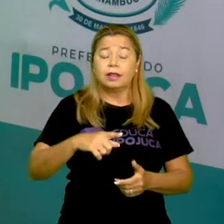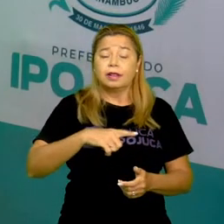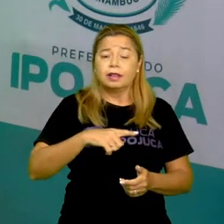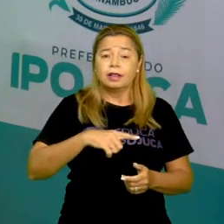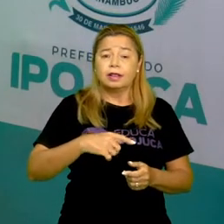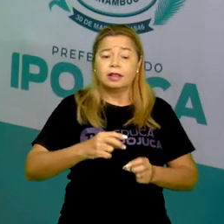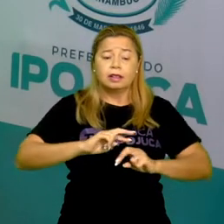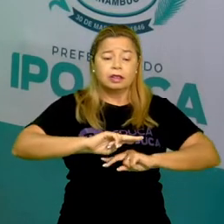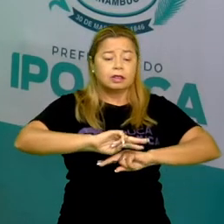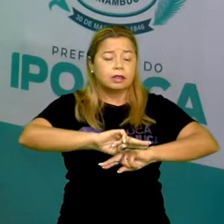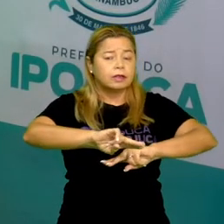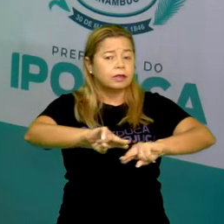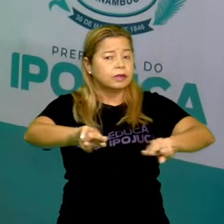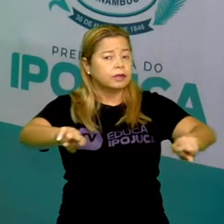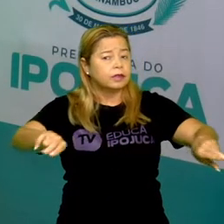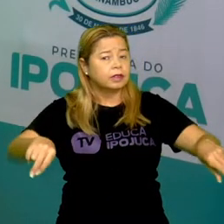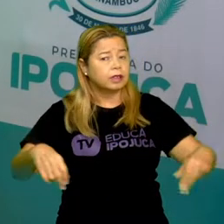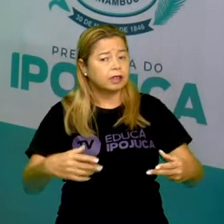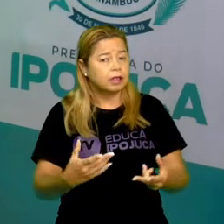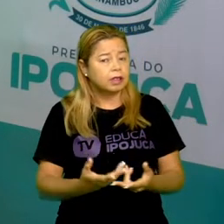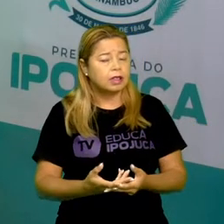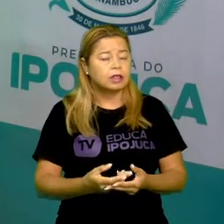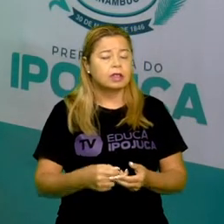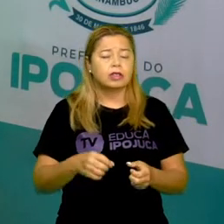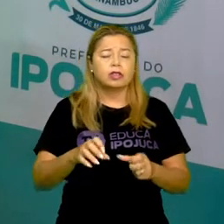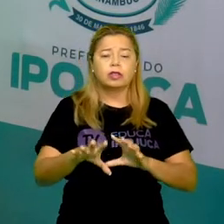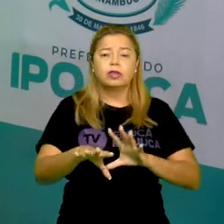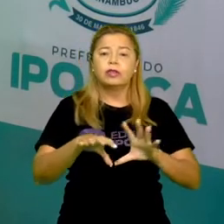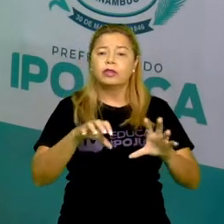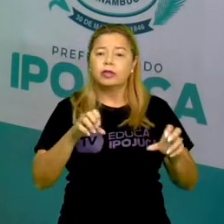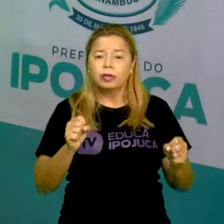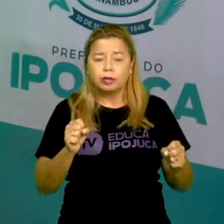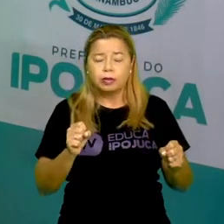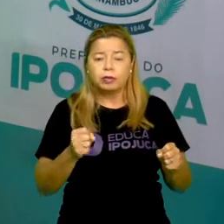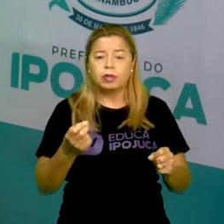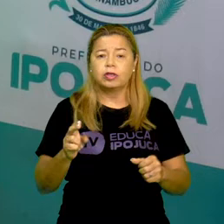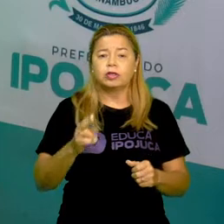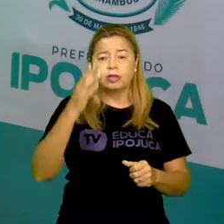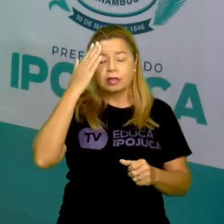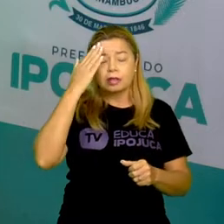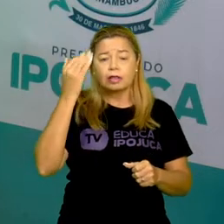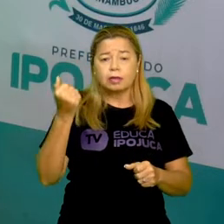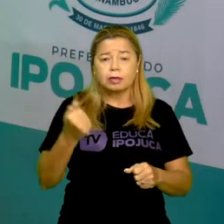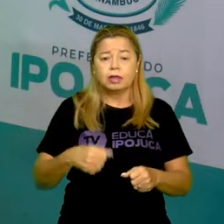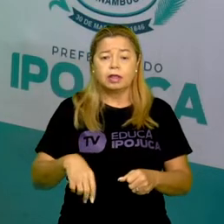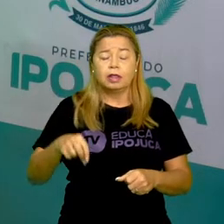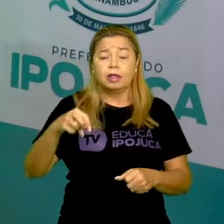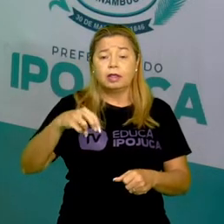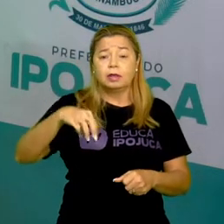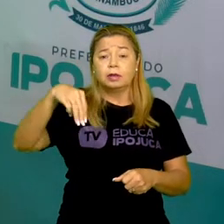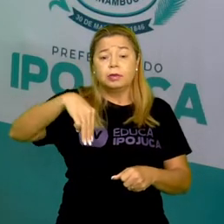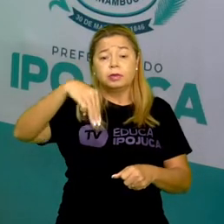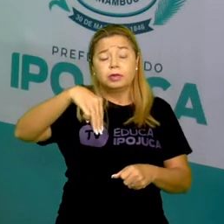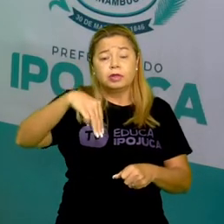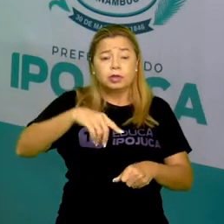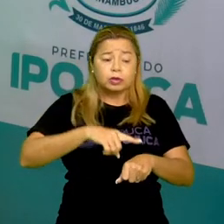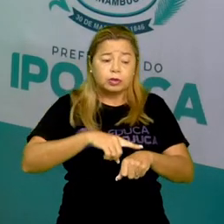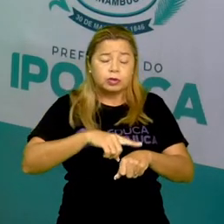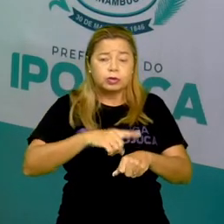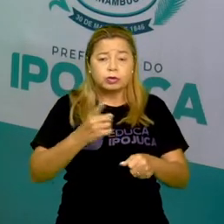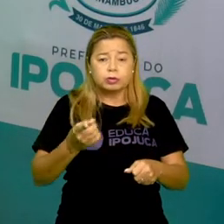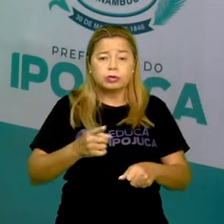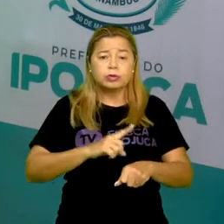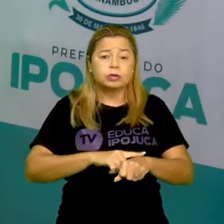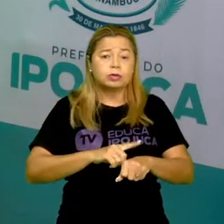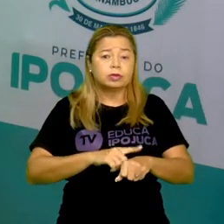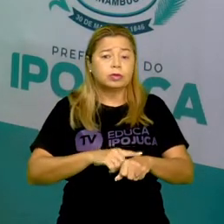Nós temos também minuto, dia, hora, mês e unidades